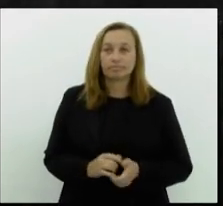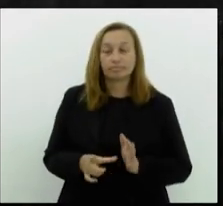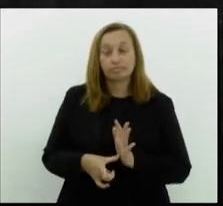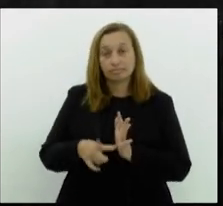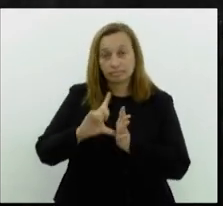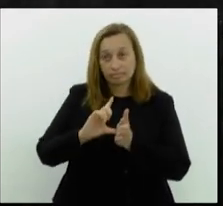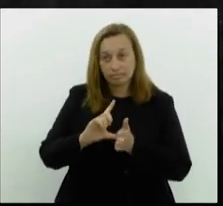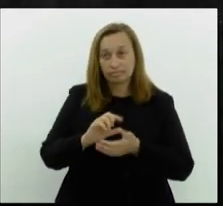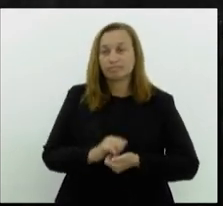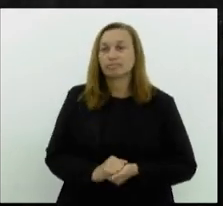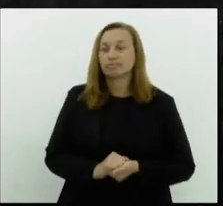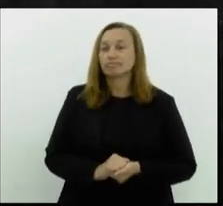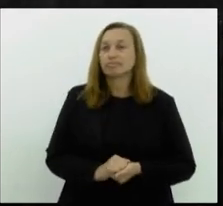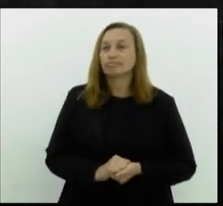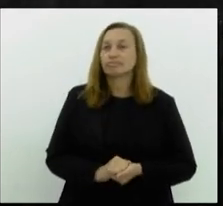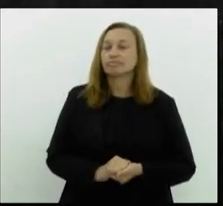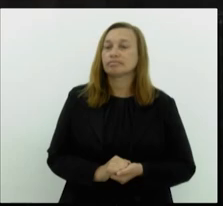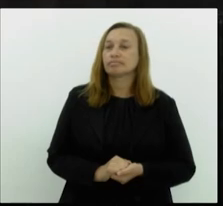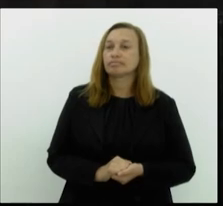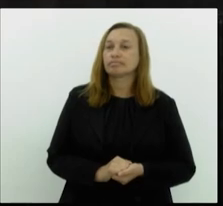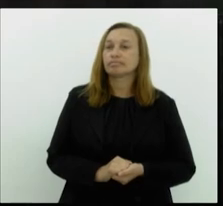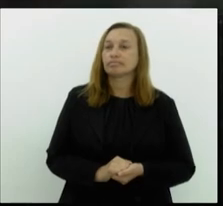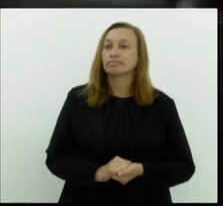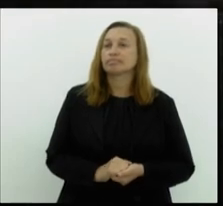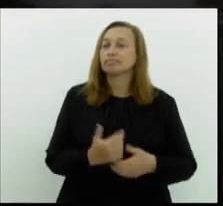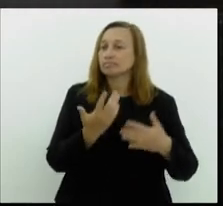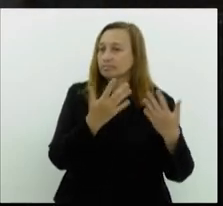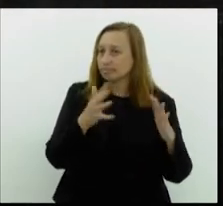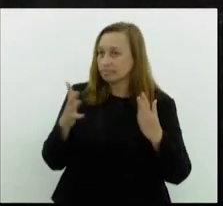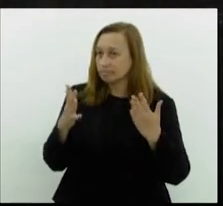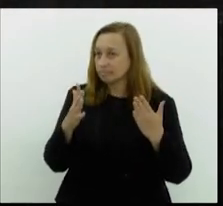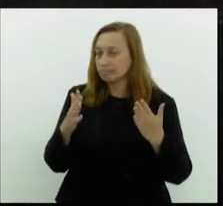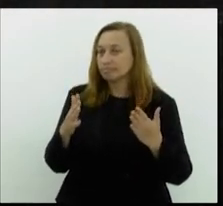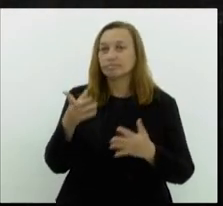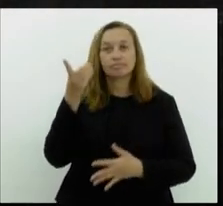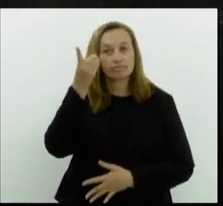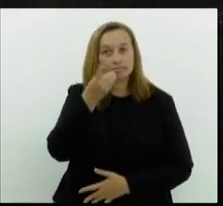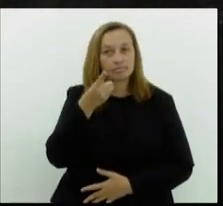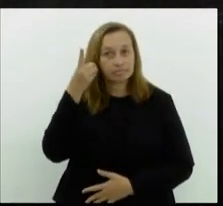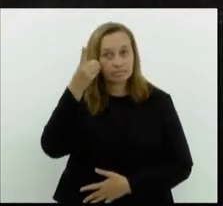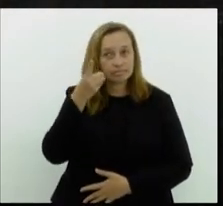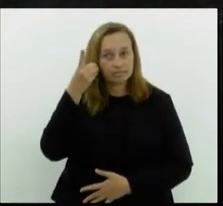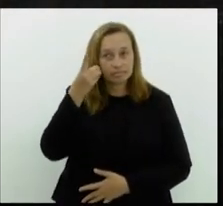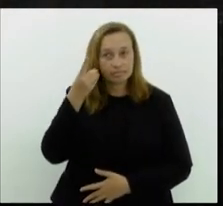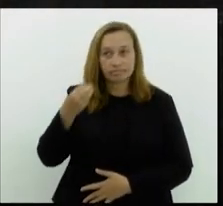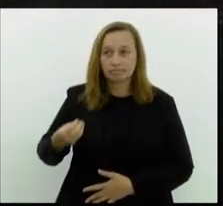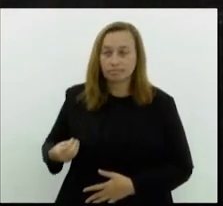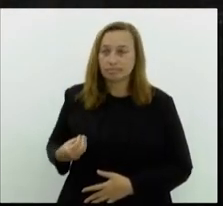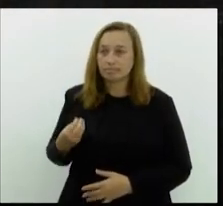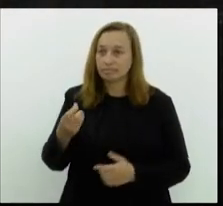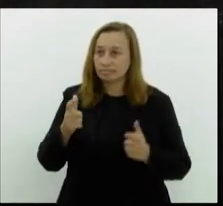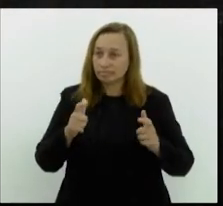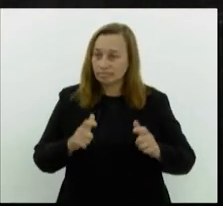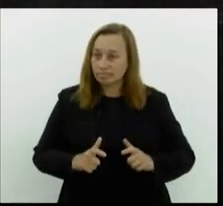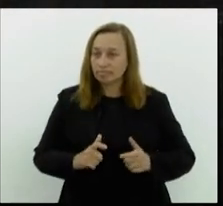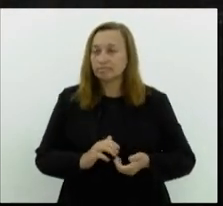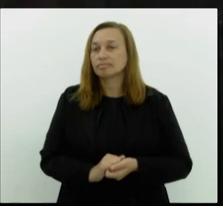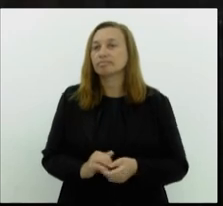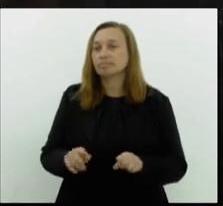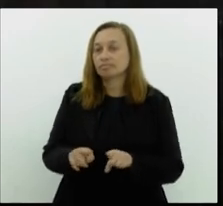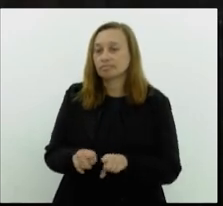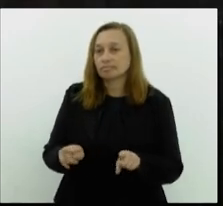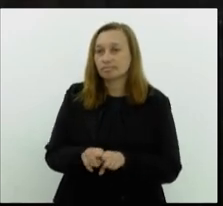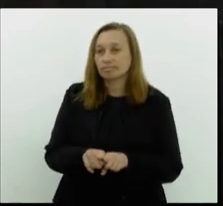cumprimentar as senhoras e os senhores deputados presentes e também